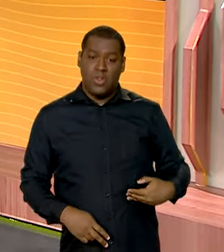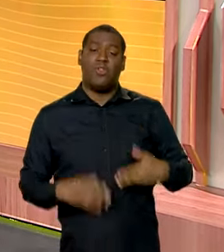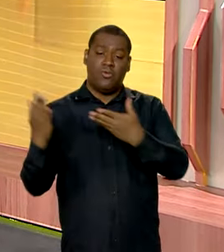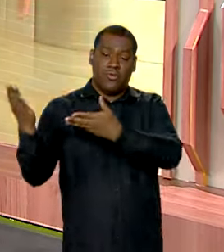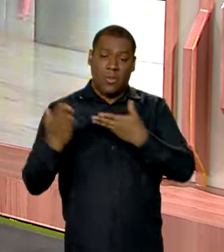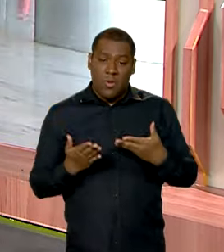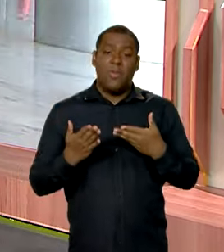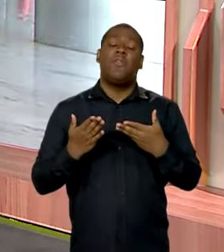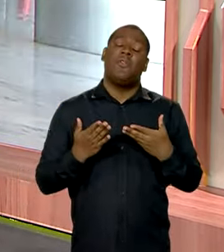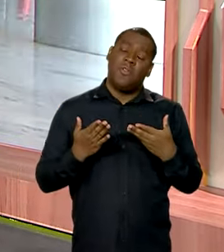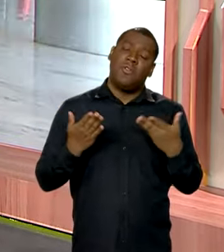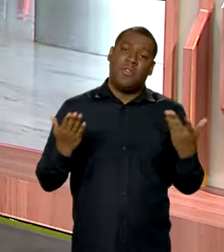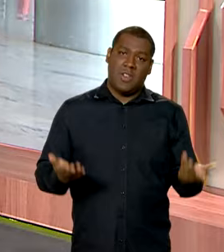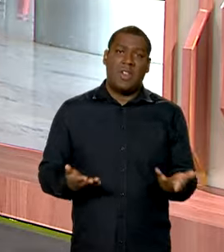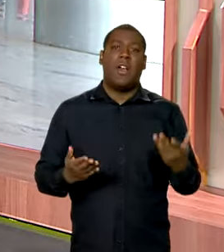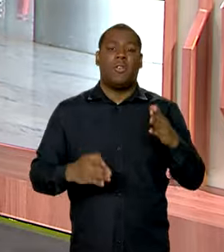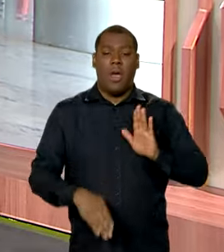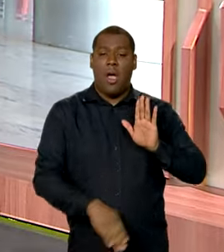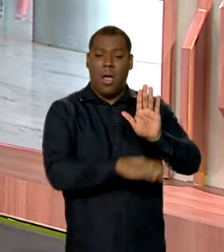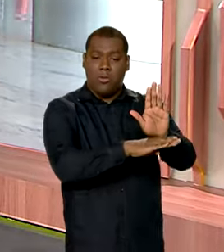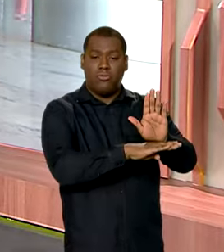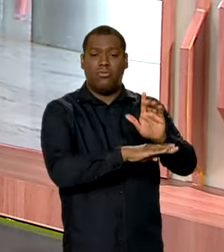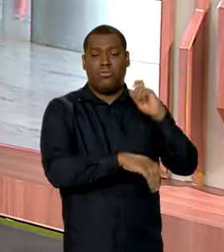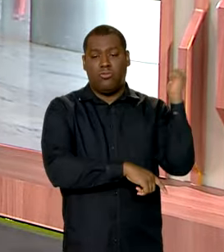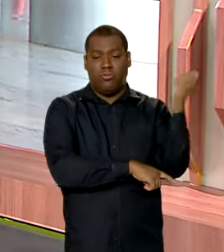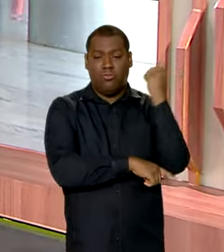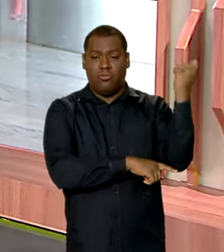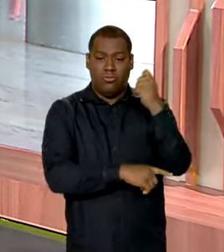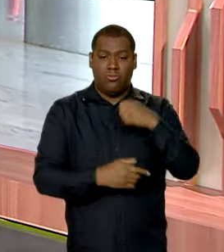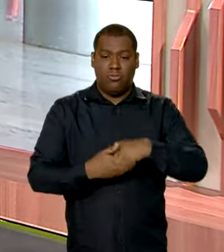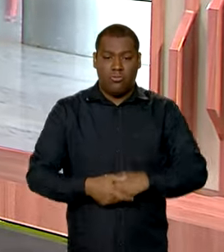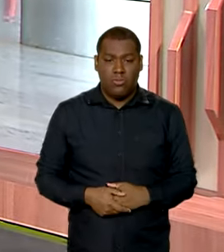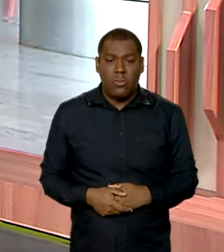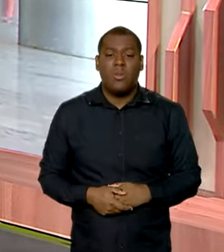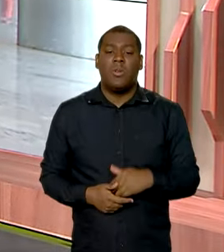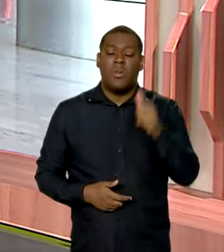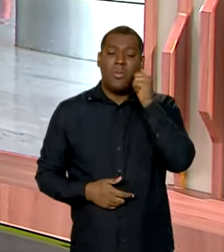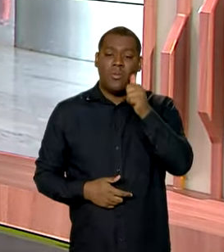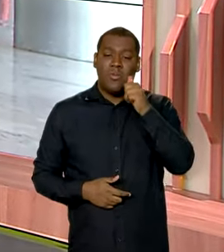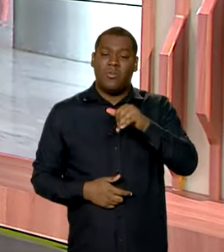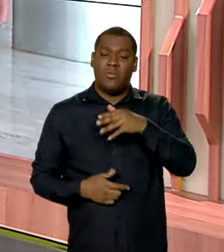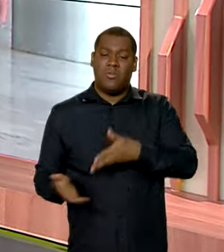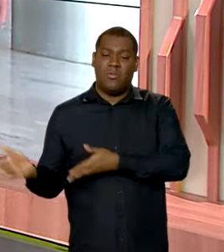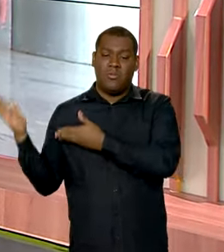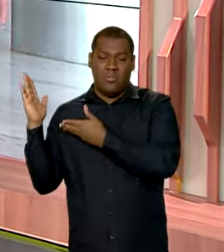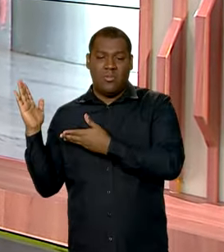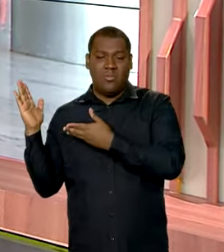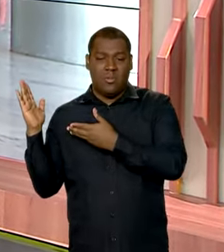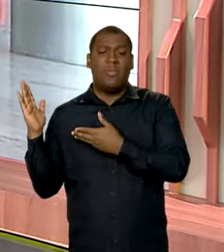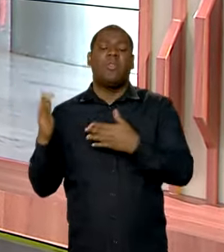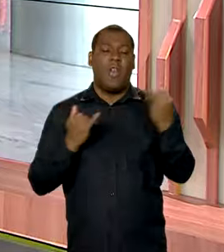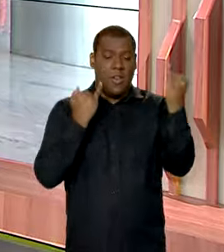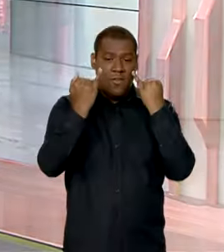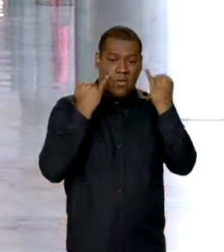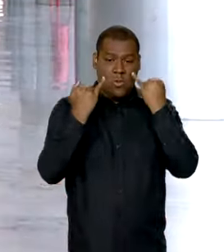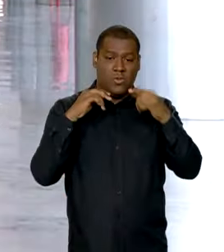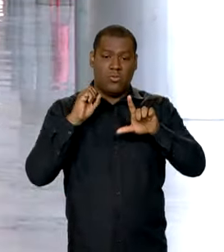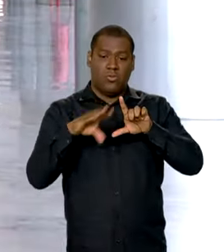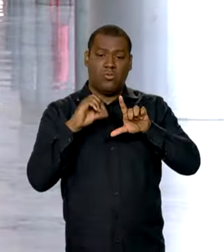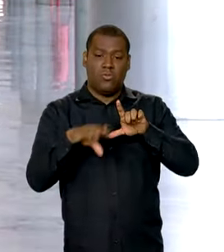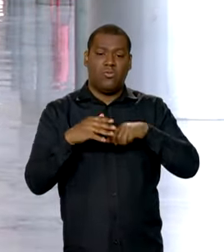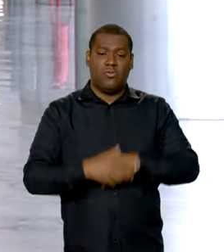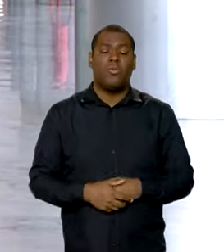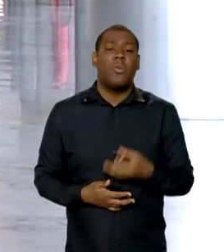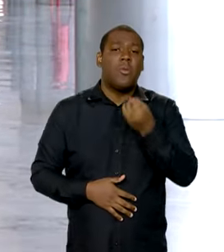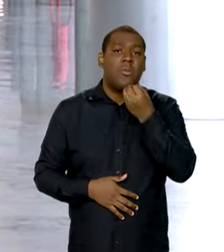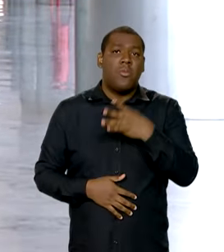detalhes ao vivo com a repórter Jéssica Gonçalves, que está lá no Palácio do Planalto. Bom dia, Jéssica. Oi, Vanessa. Bom dia para você,